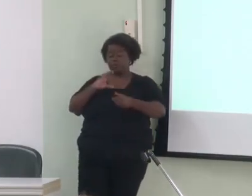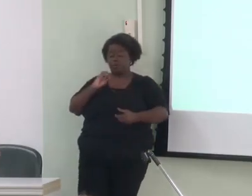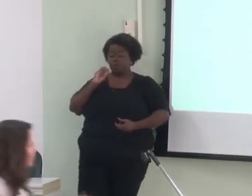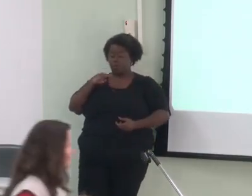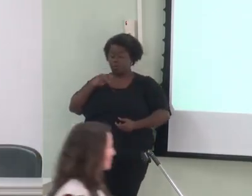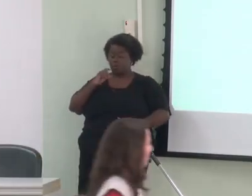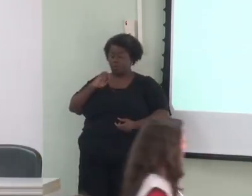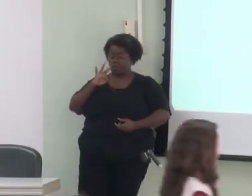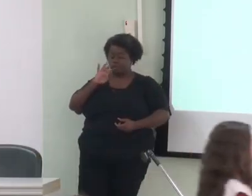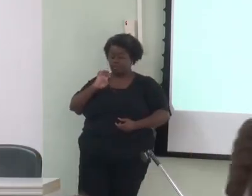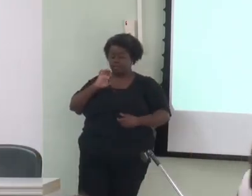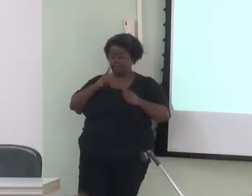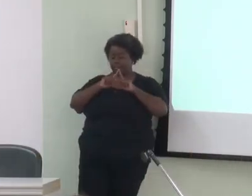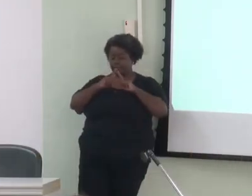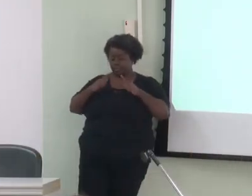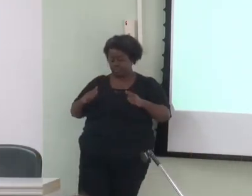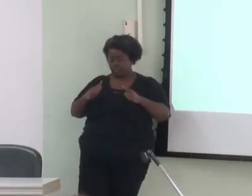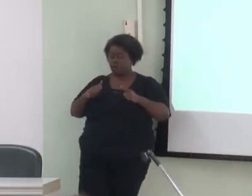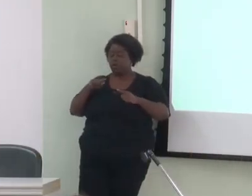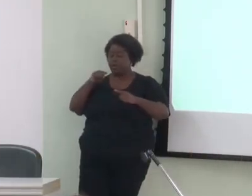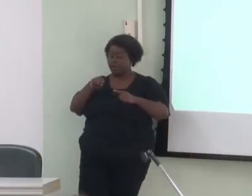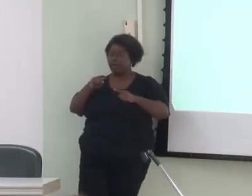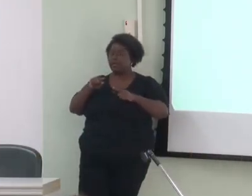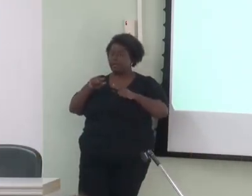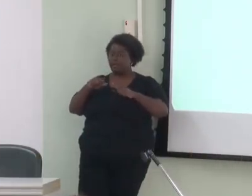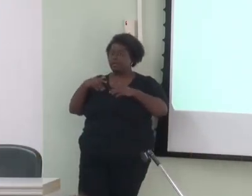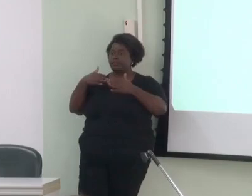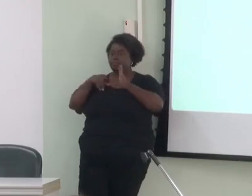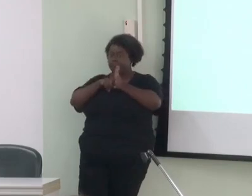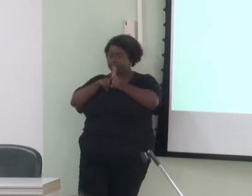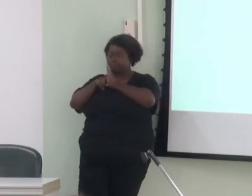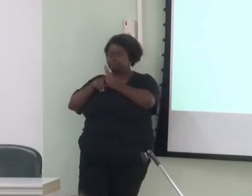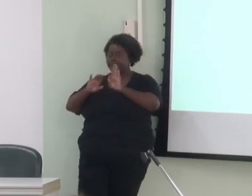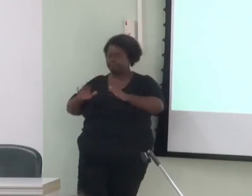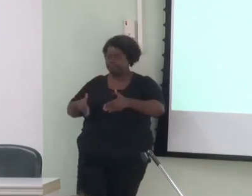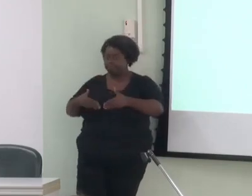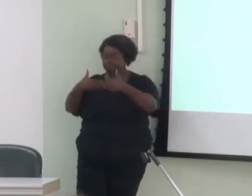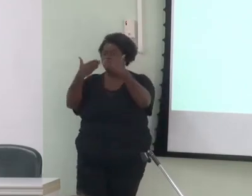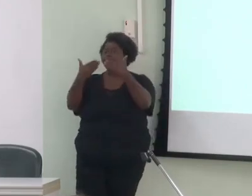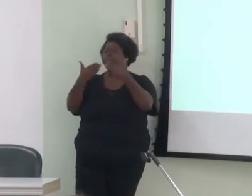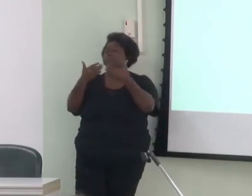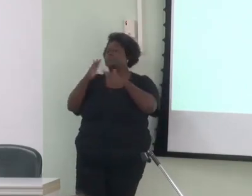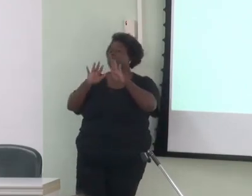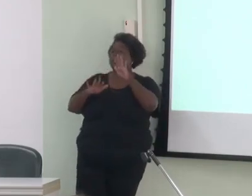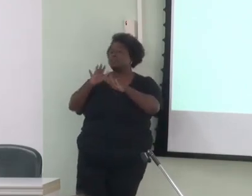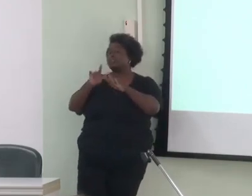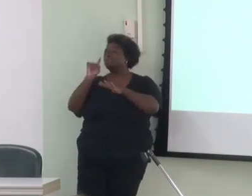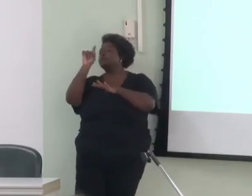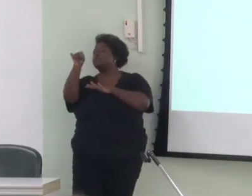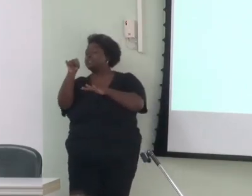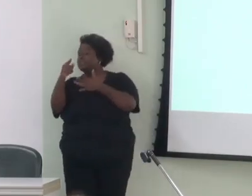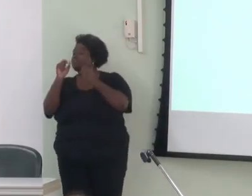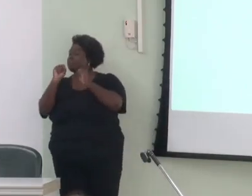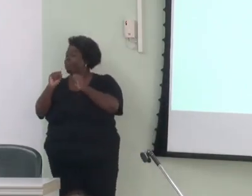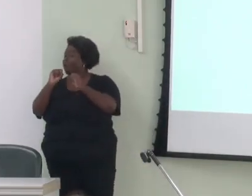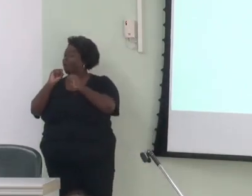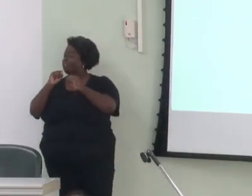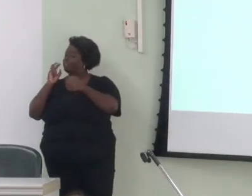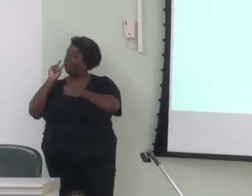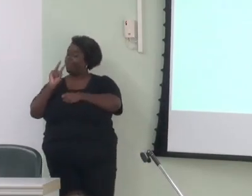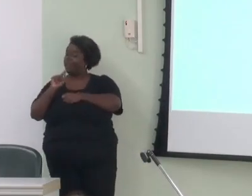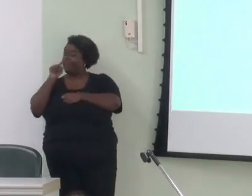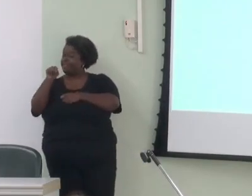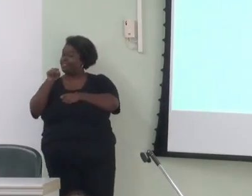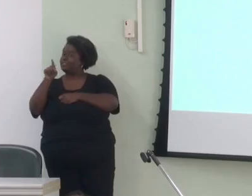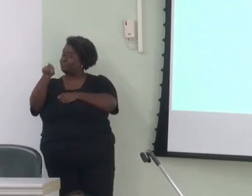ser aprimorado e que, talvez, quem sabe você, ninguém tenha tido coragem suficiente para mergulhar